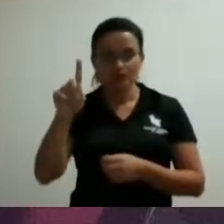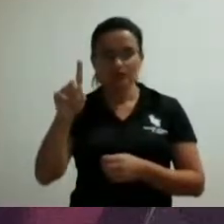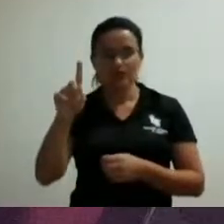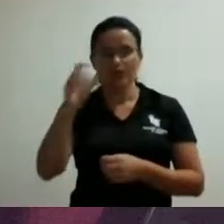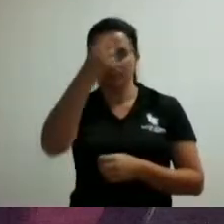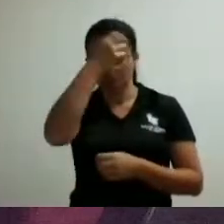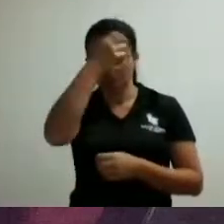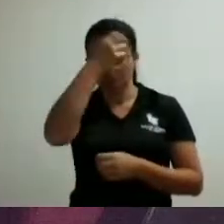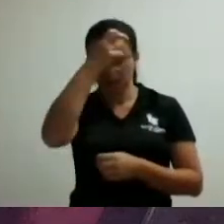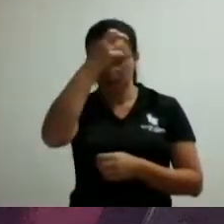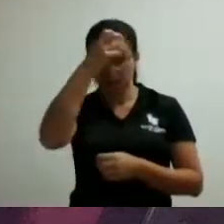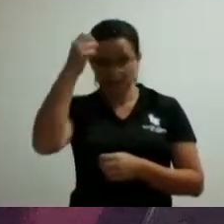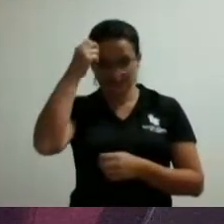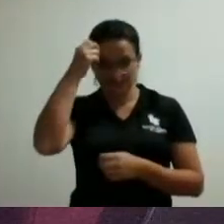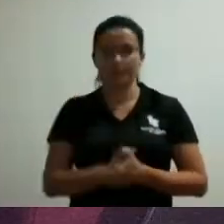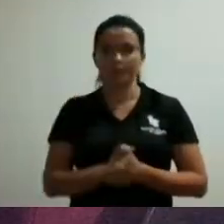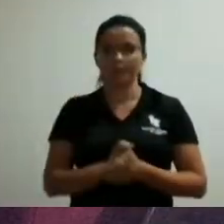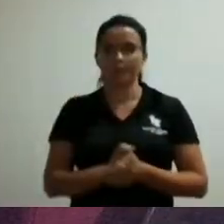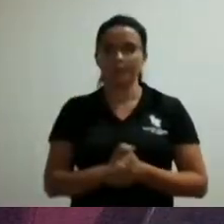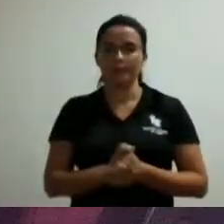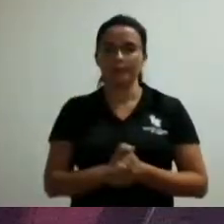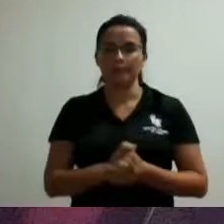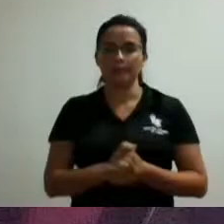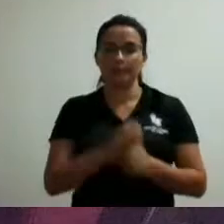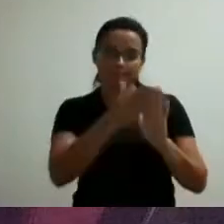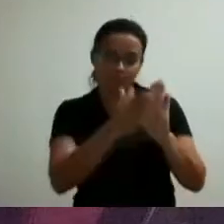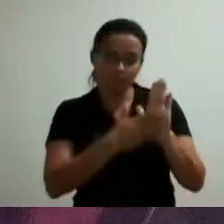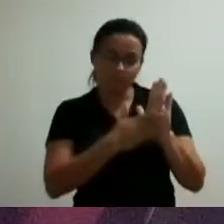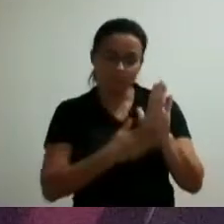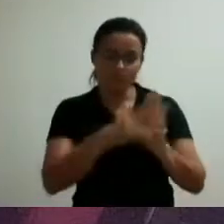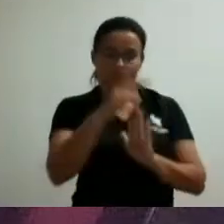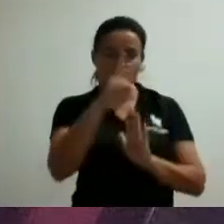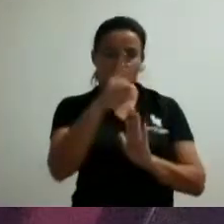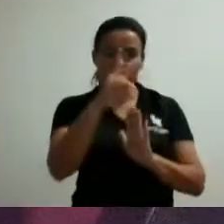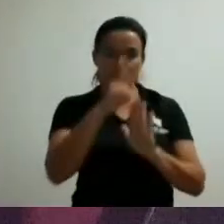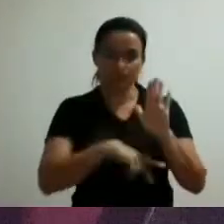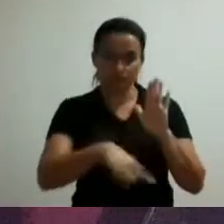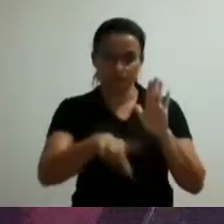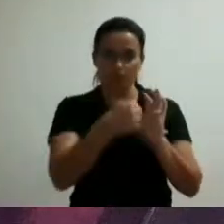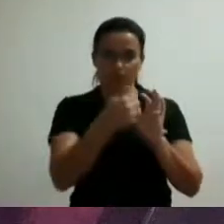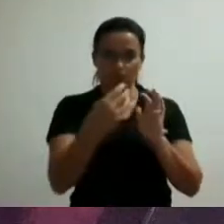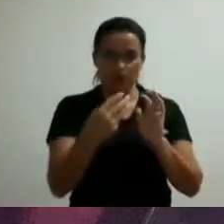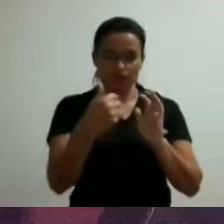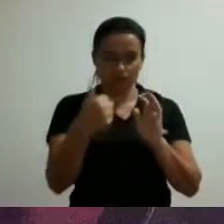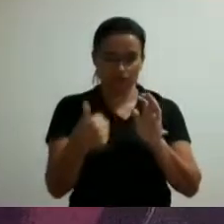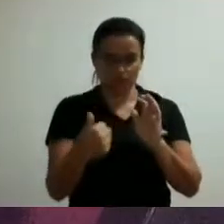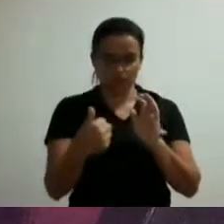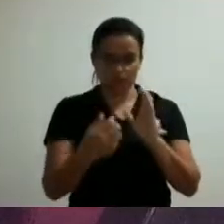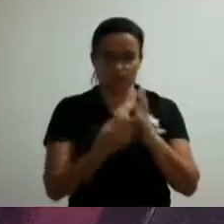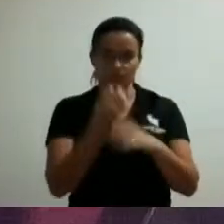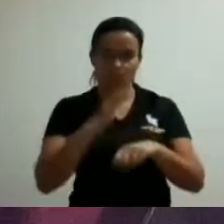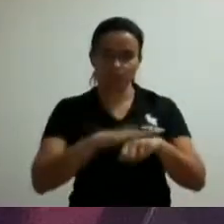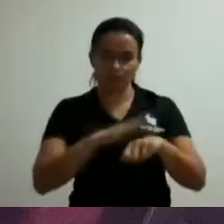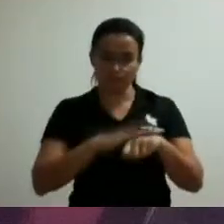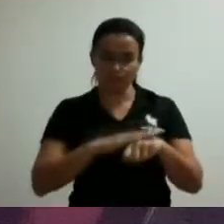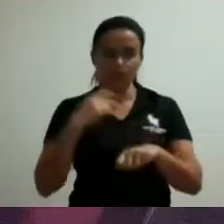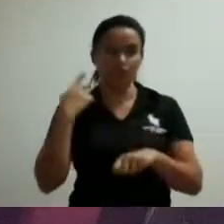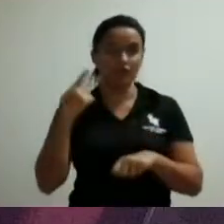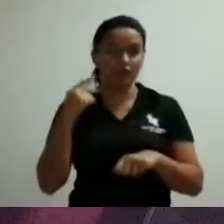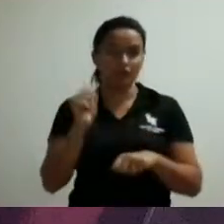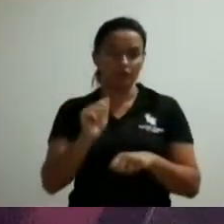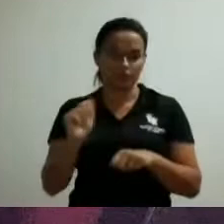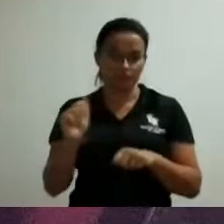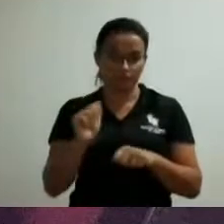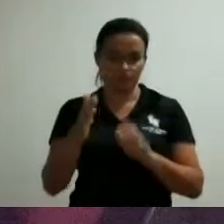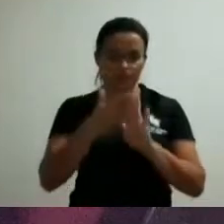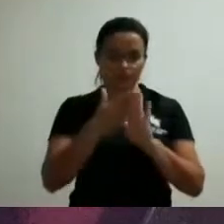proposição projeto de lei 141 barra 2021 de autoria do vereador doutor Antônio Aguiar pareceres